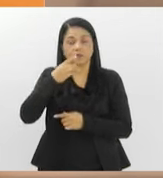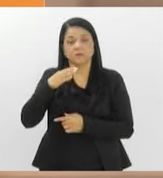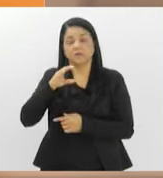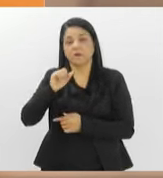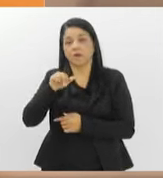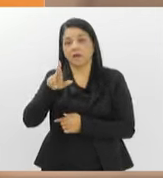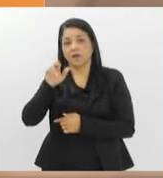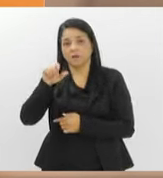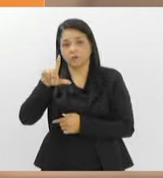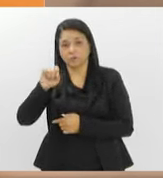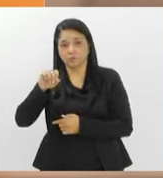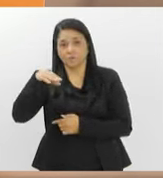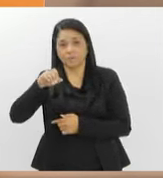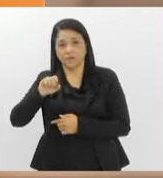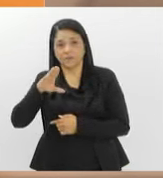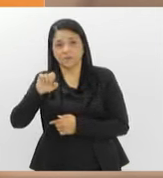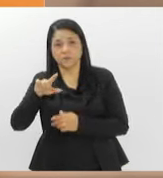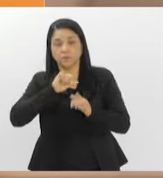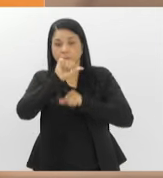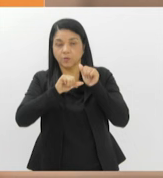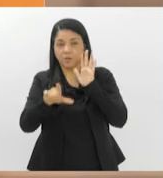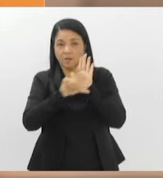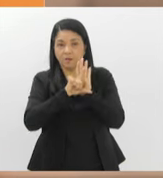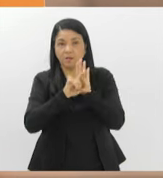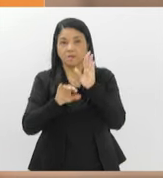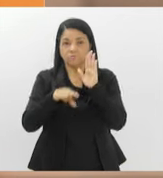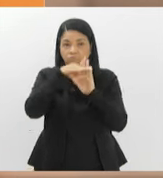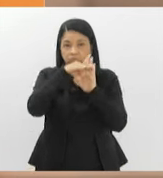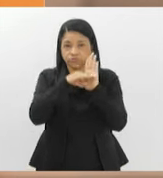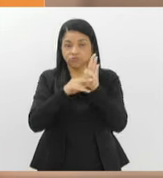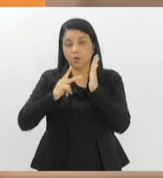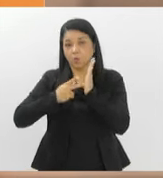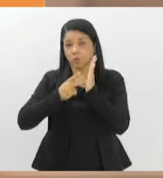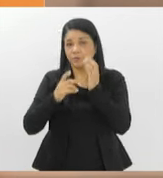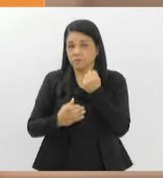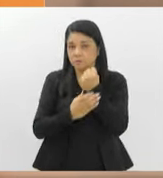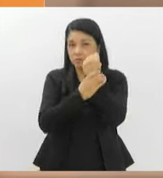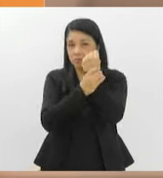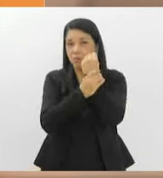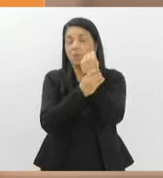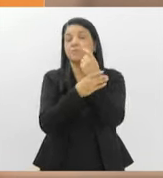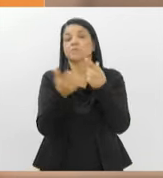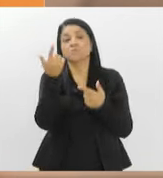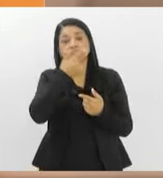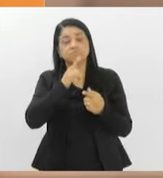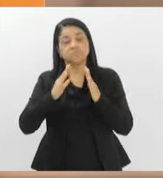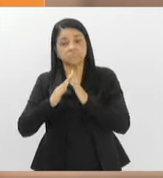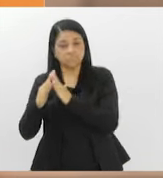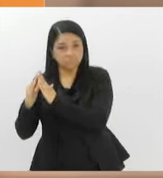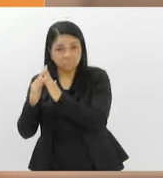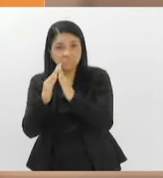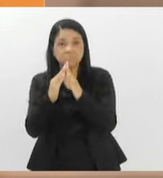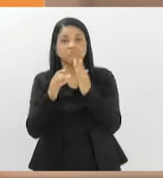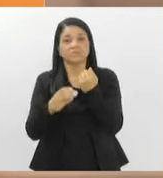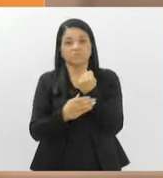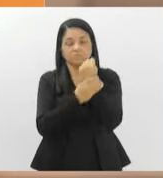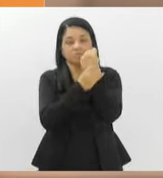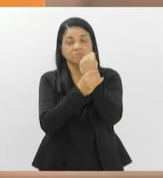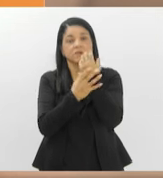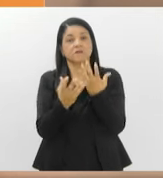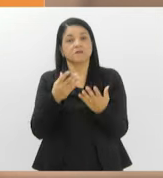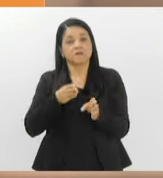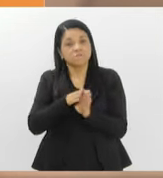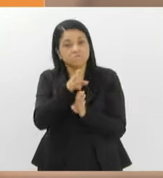Macedo, que altera a lei que criou o programa Condomínio Seguro, para garantir que os moradores também recebam